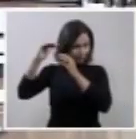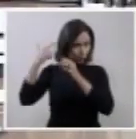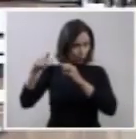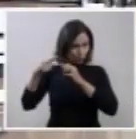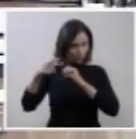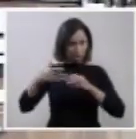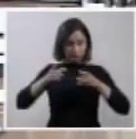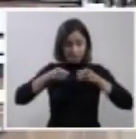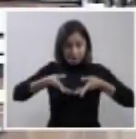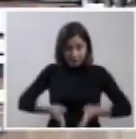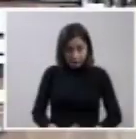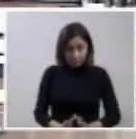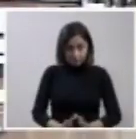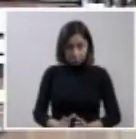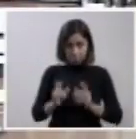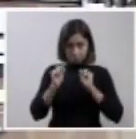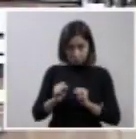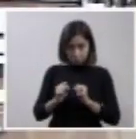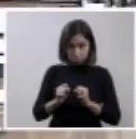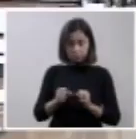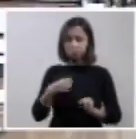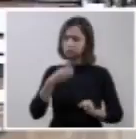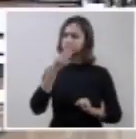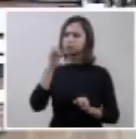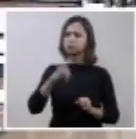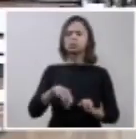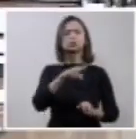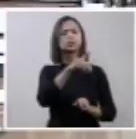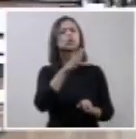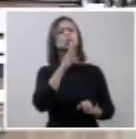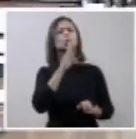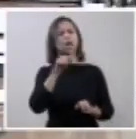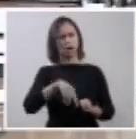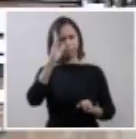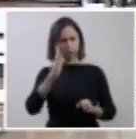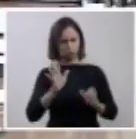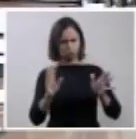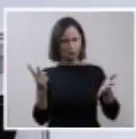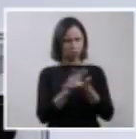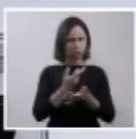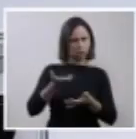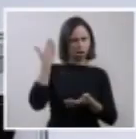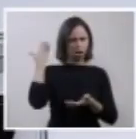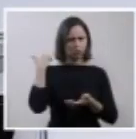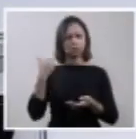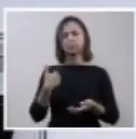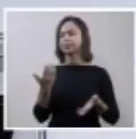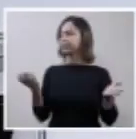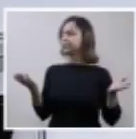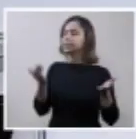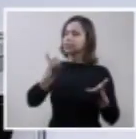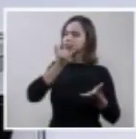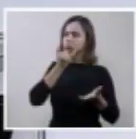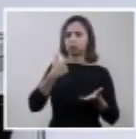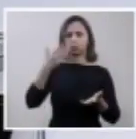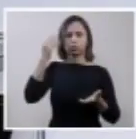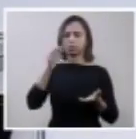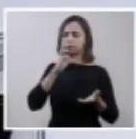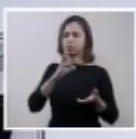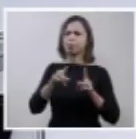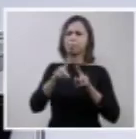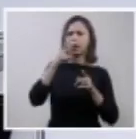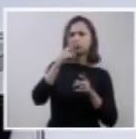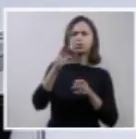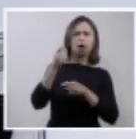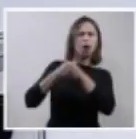conhece algum precedente em que isso tenha sido feito no Brasil? Não saberia te dizer, mas houve, se não me engano, no ano passado,